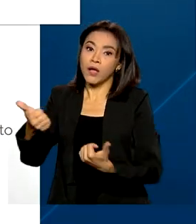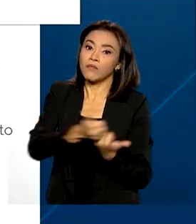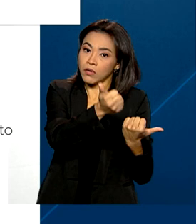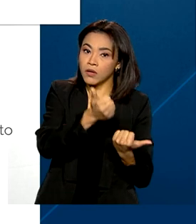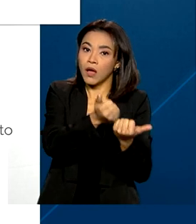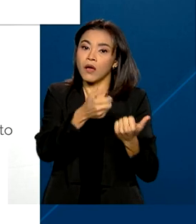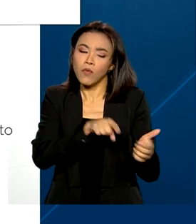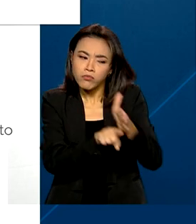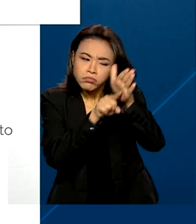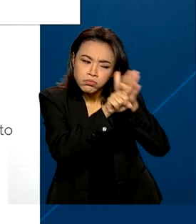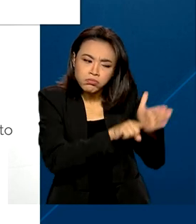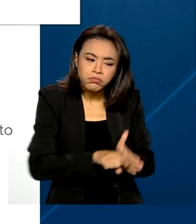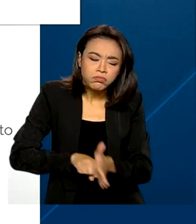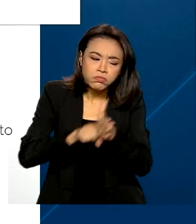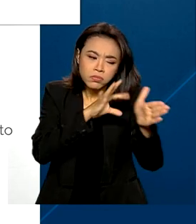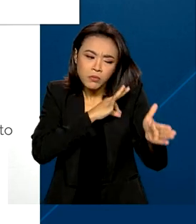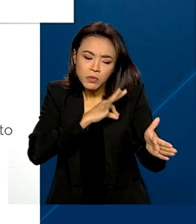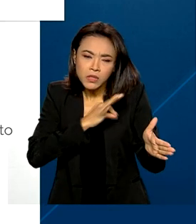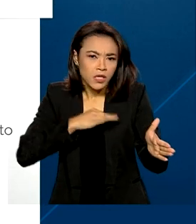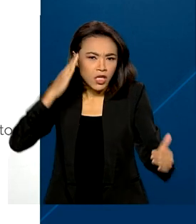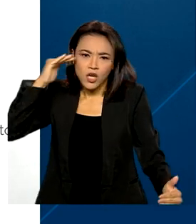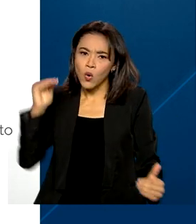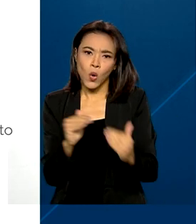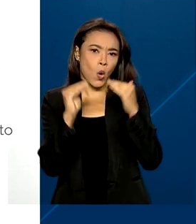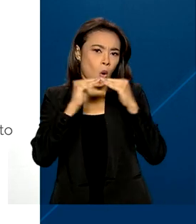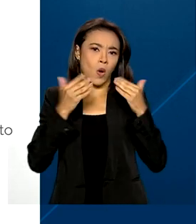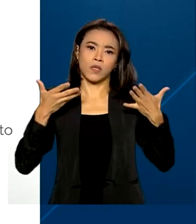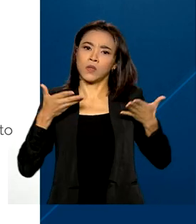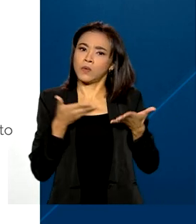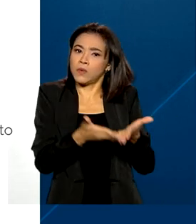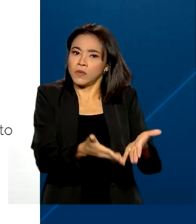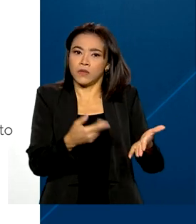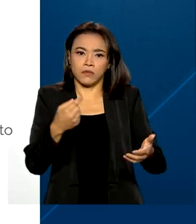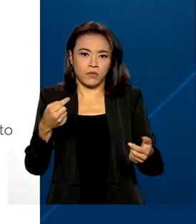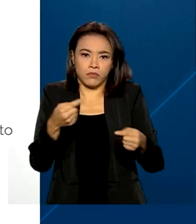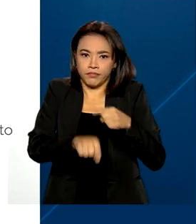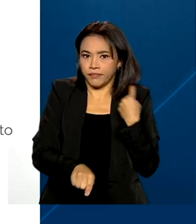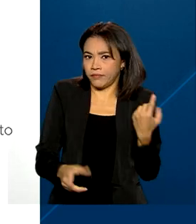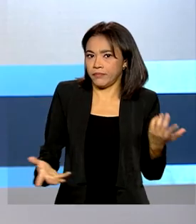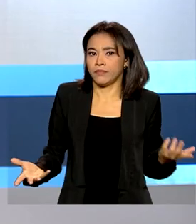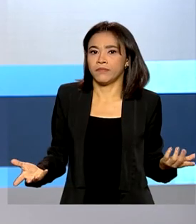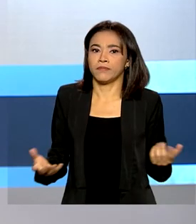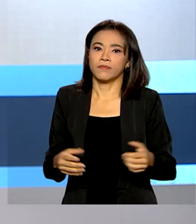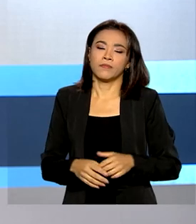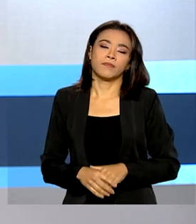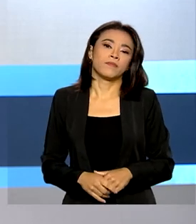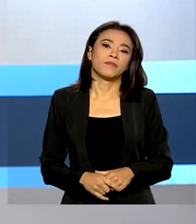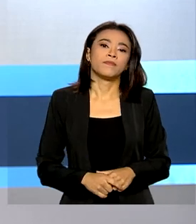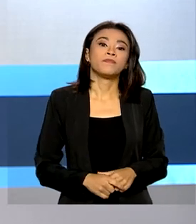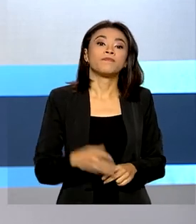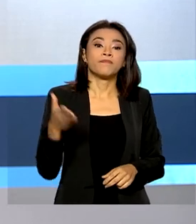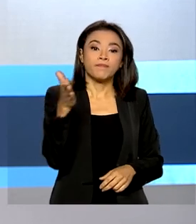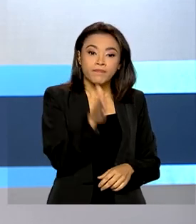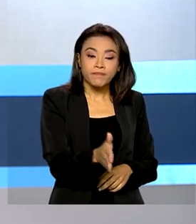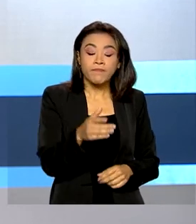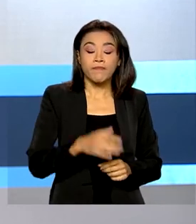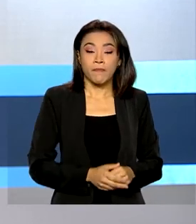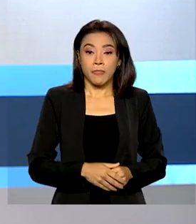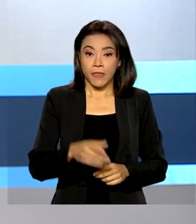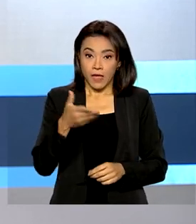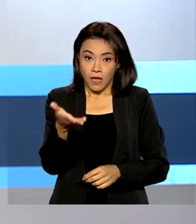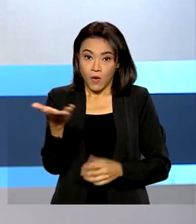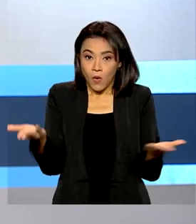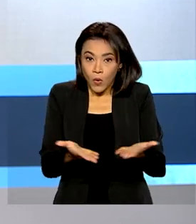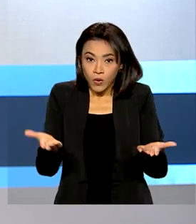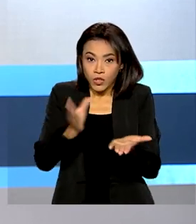investigações e não compactuar com qualquer ato irregular. A Receita Federal libera hoje